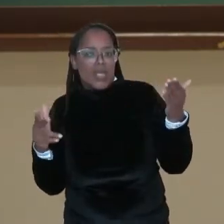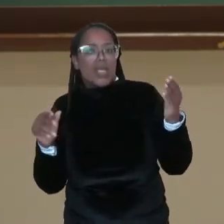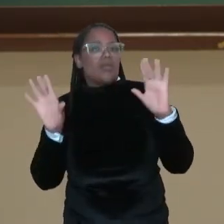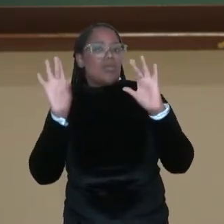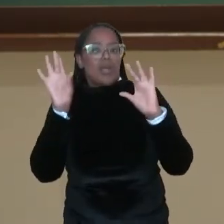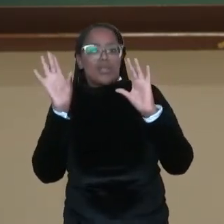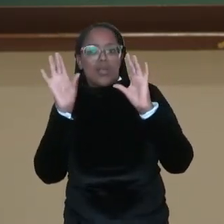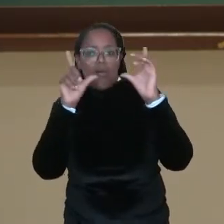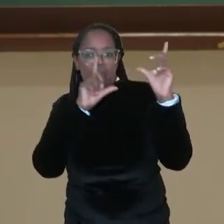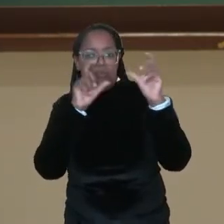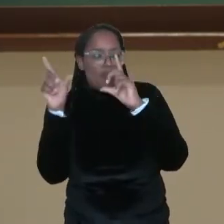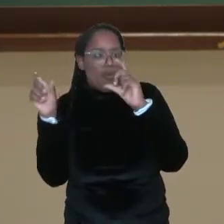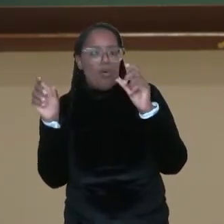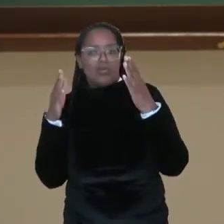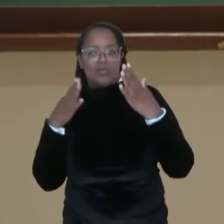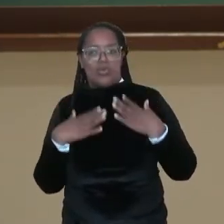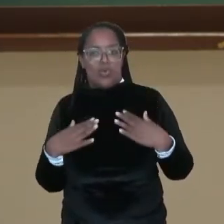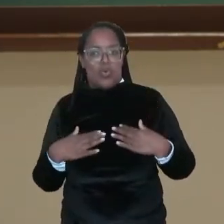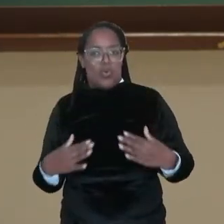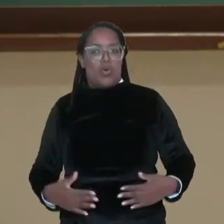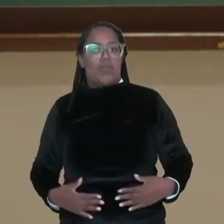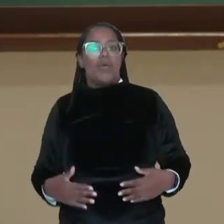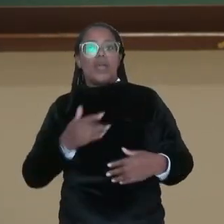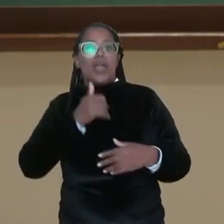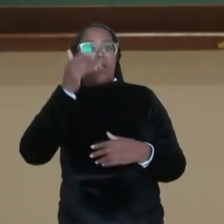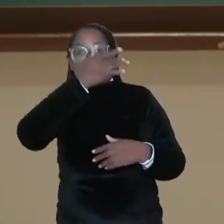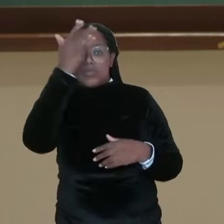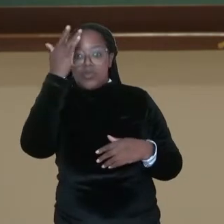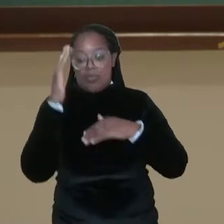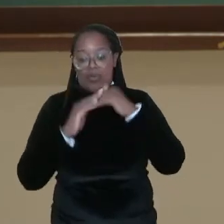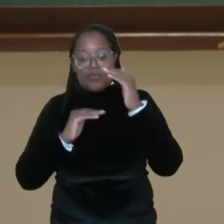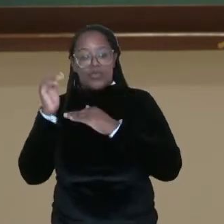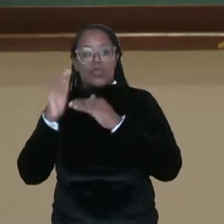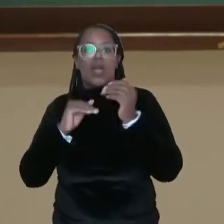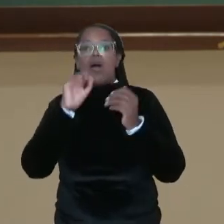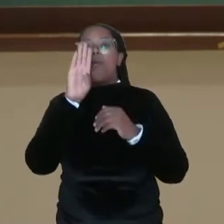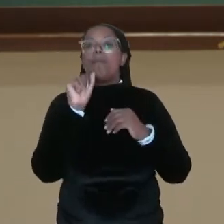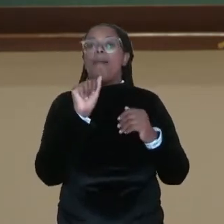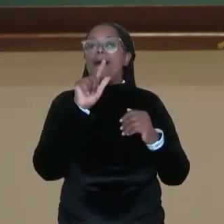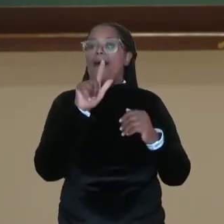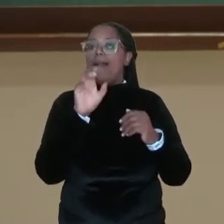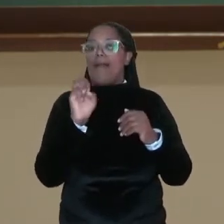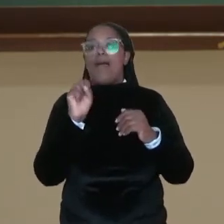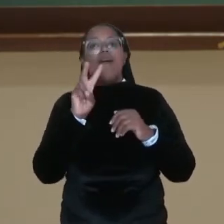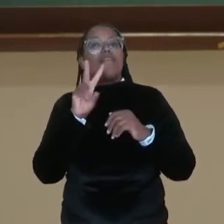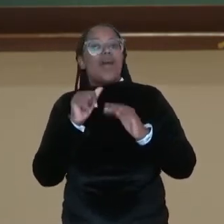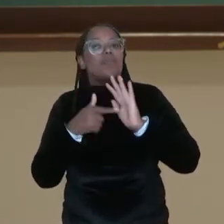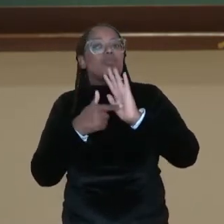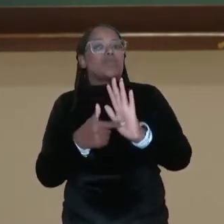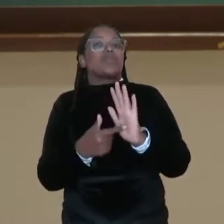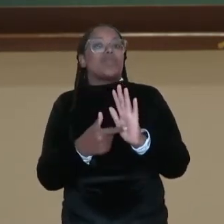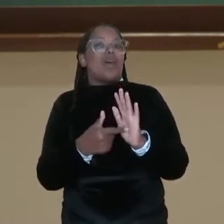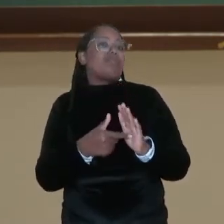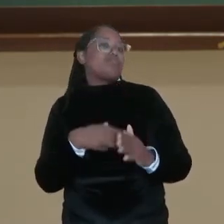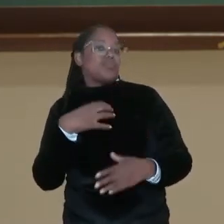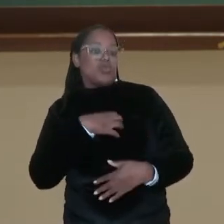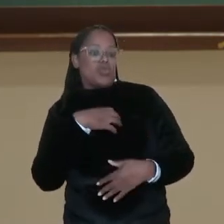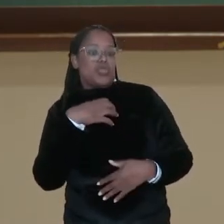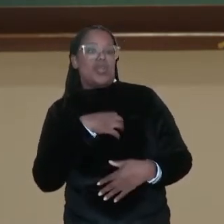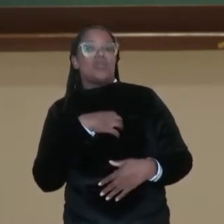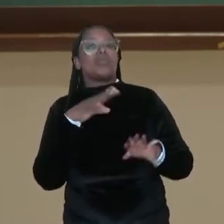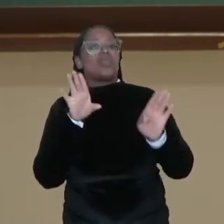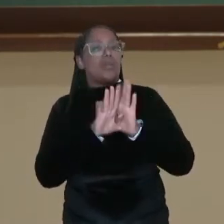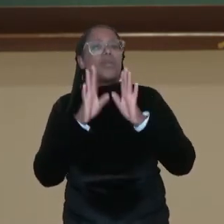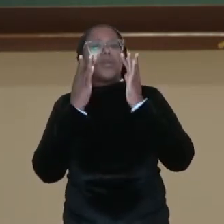suporte vai ser o corpo, em que o bailarino vai utilizar o corpo para poder comunicar algo. No teatro o corpo